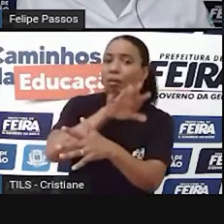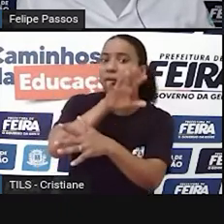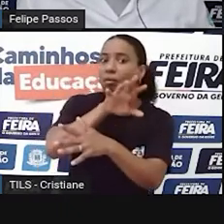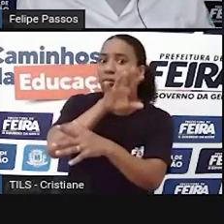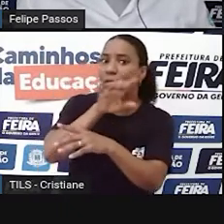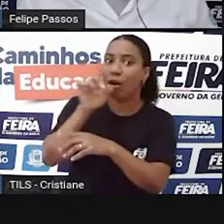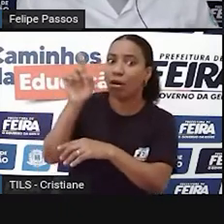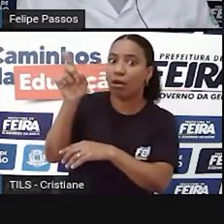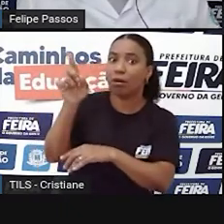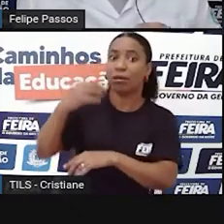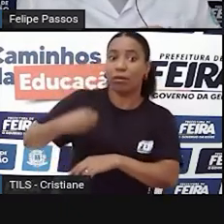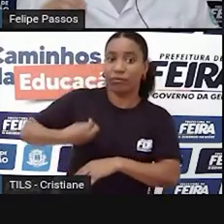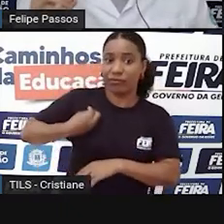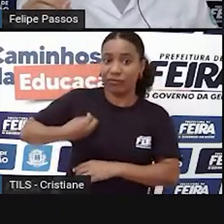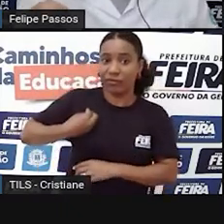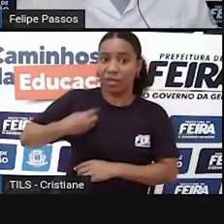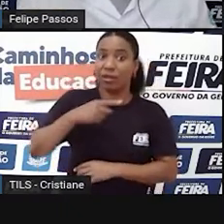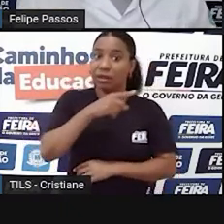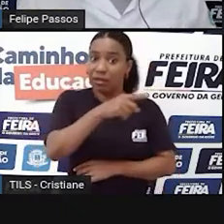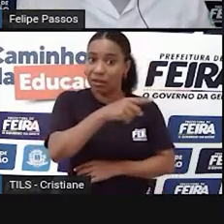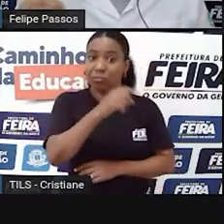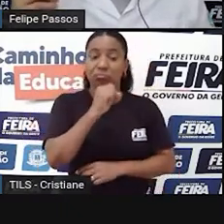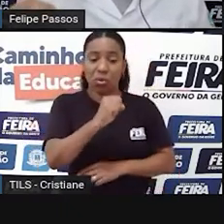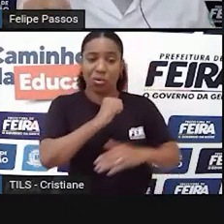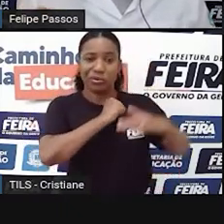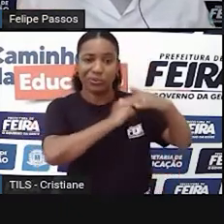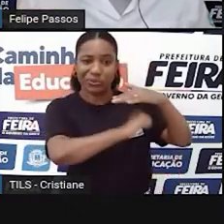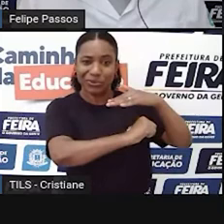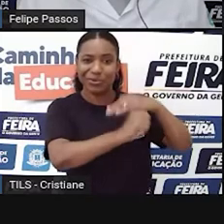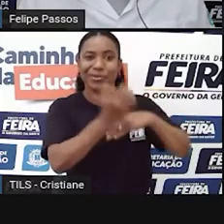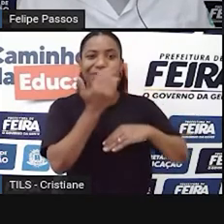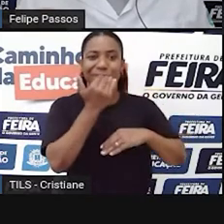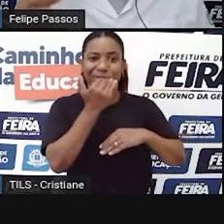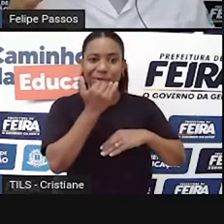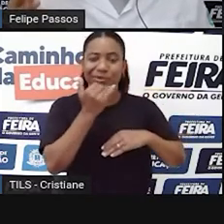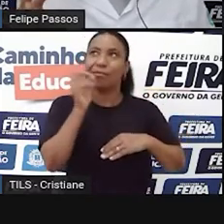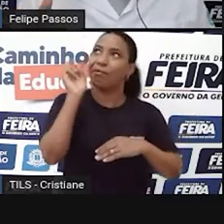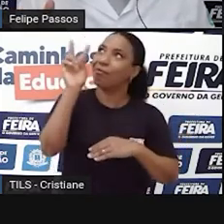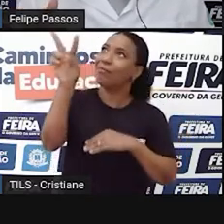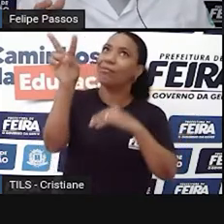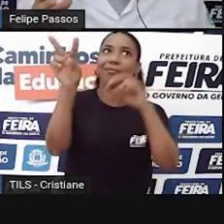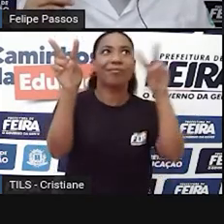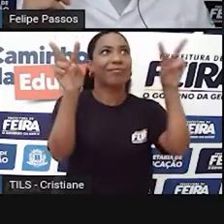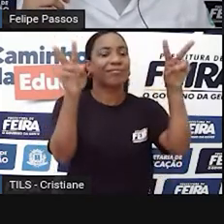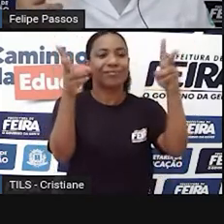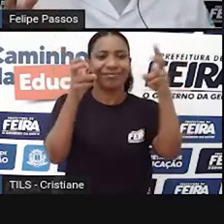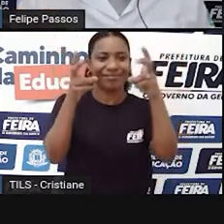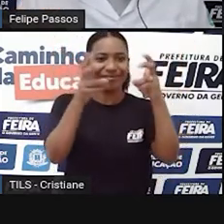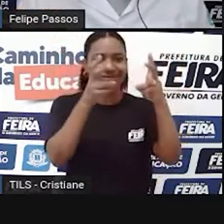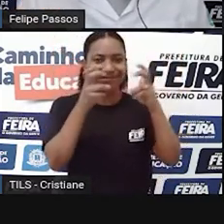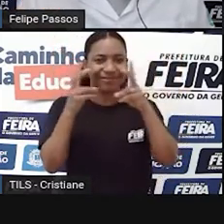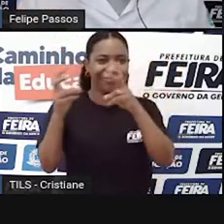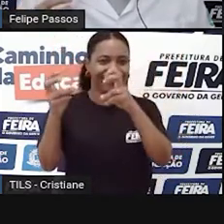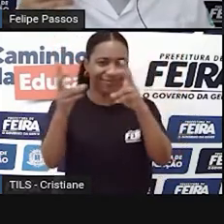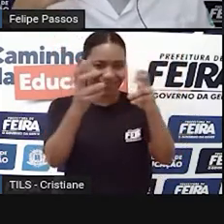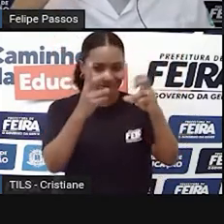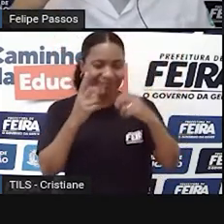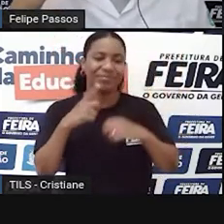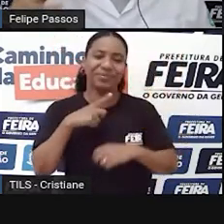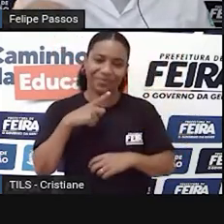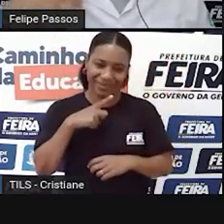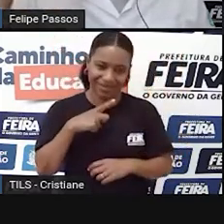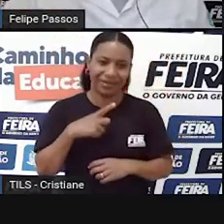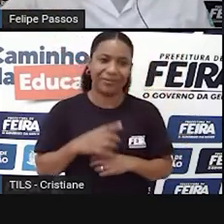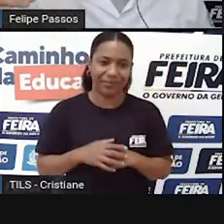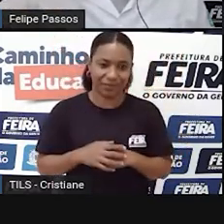bicho e comer, né? Então, a pintura rupestre, os desenhos rupestres, que são nas cavernas, né, nas paredes rochosas,